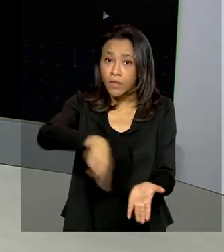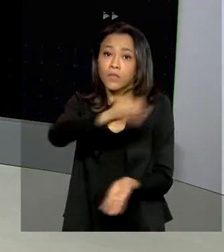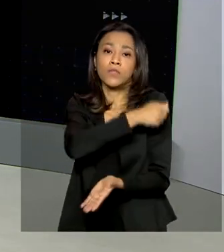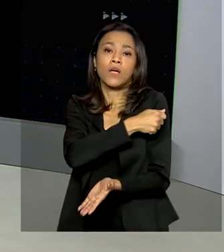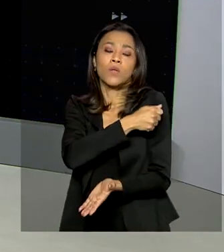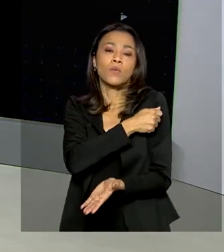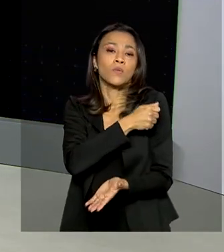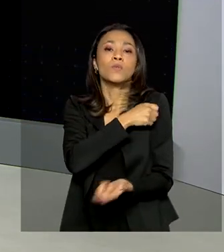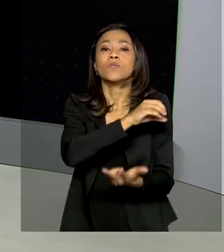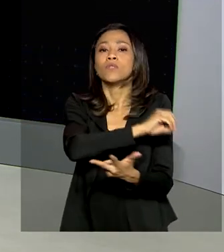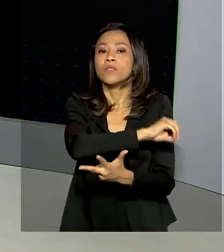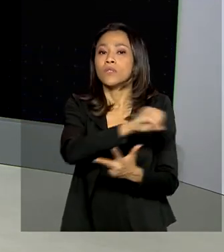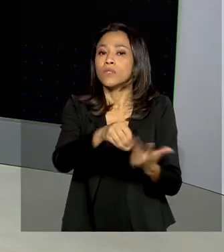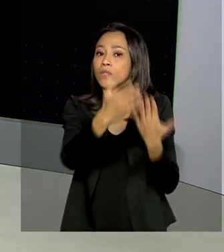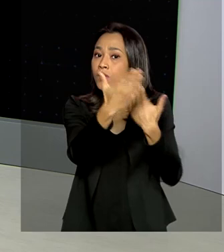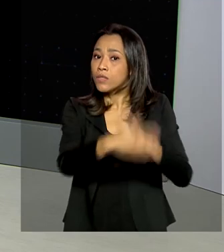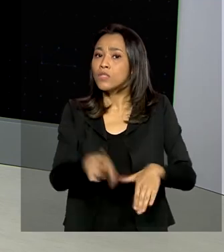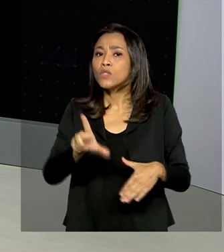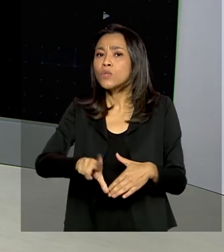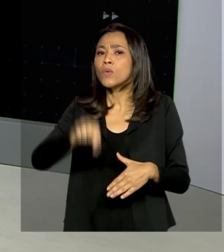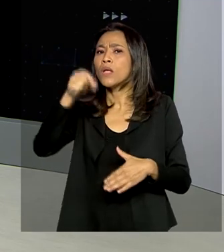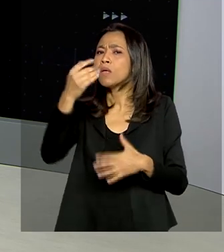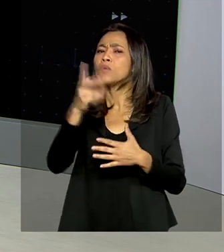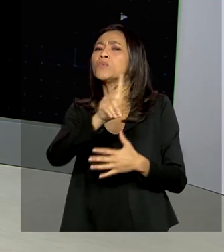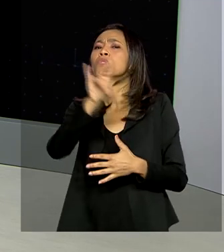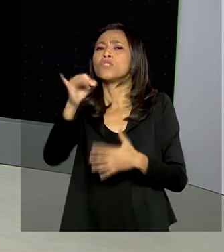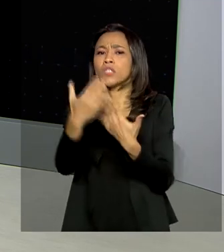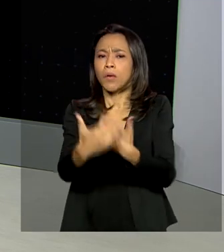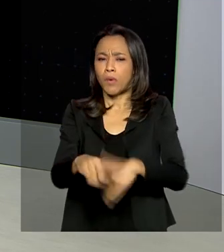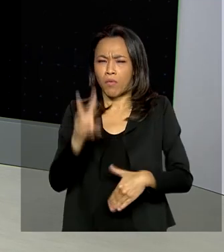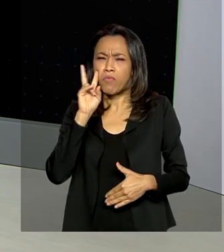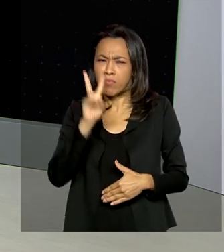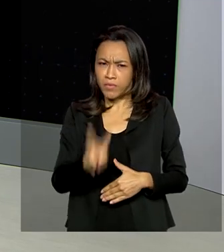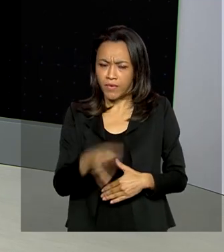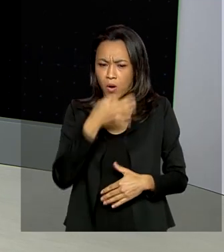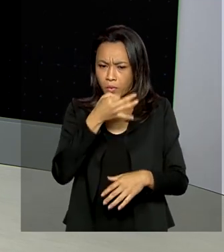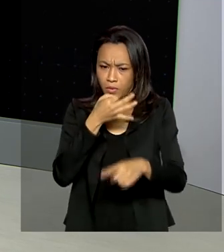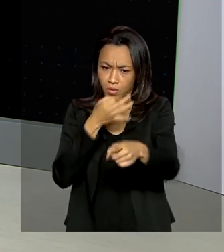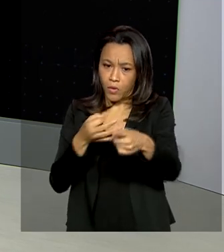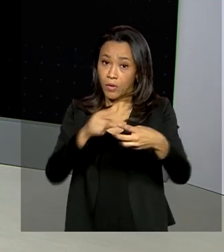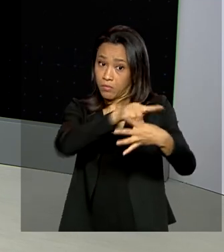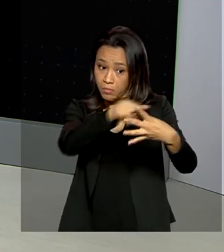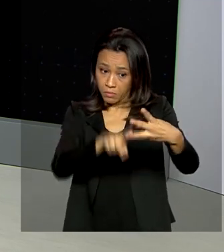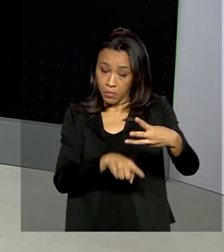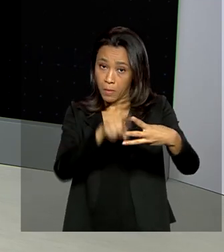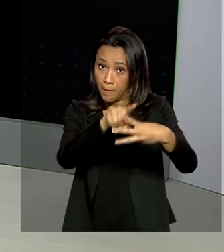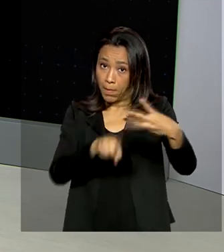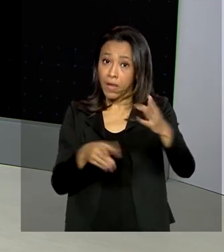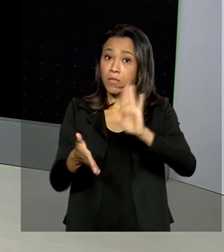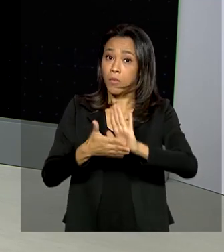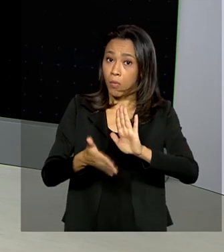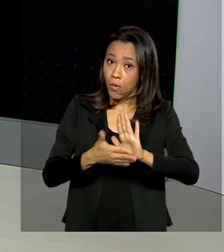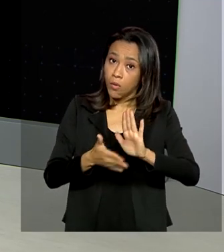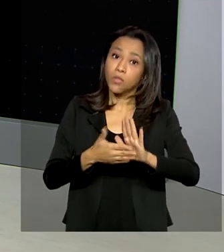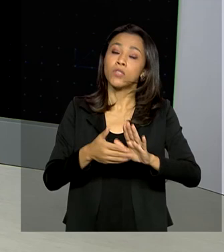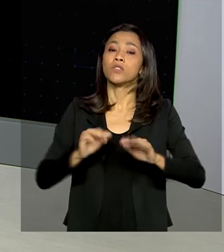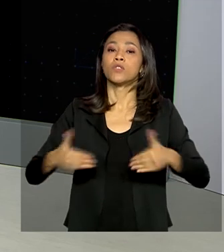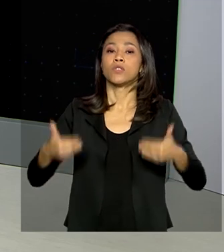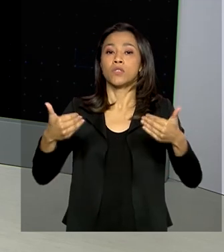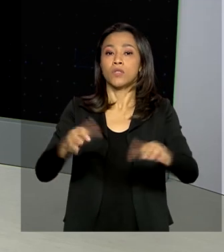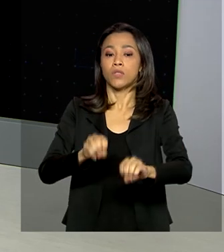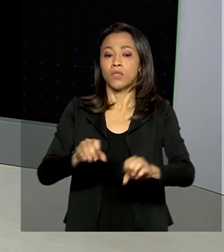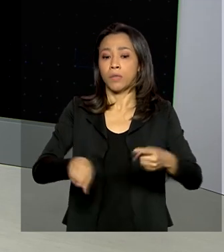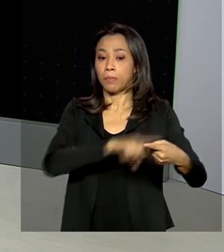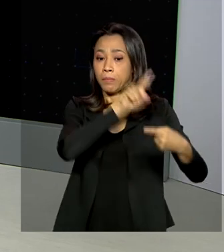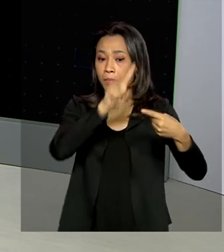opinem sobre as novas datas do exame. Vamos ver então aqui na tela as três opções propostas pelo Ministério da Educação. Na primeira